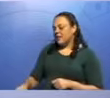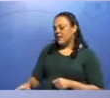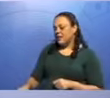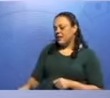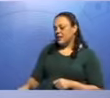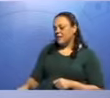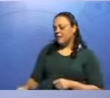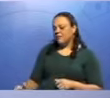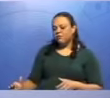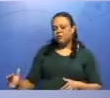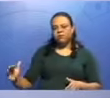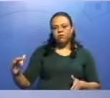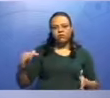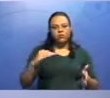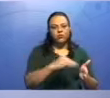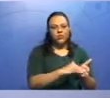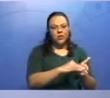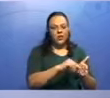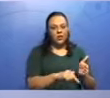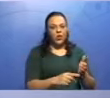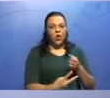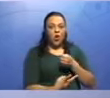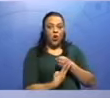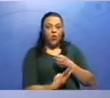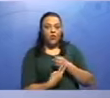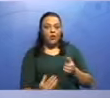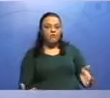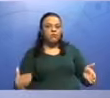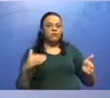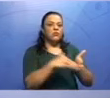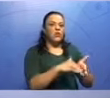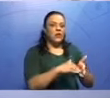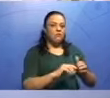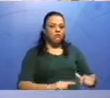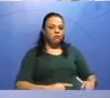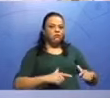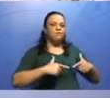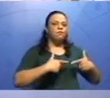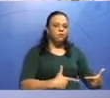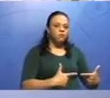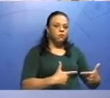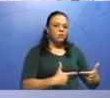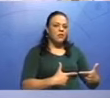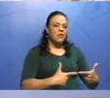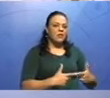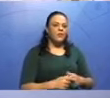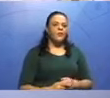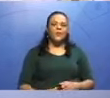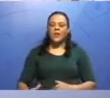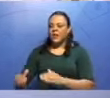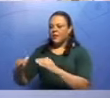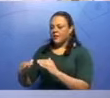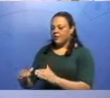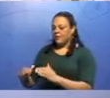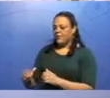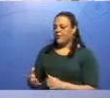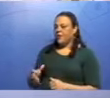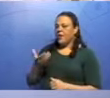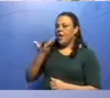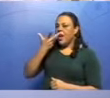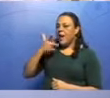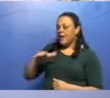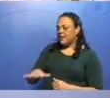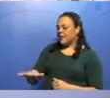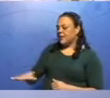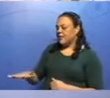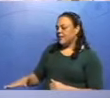crianças chegaram, tá? O meu verbo é chegaram, um verbo de ação. Na segunda, as crianças tomaram leite.